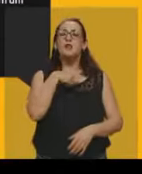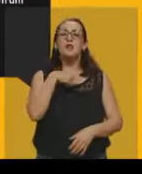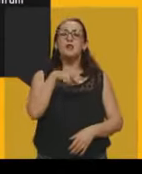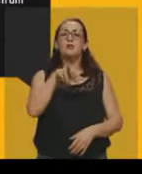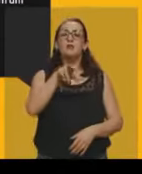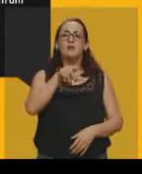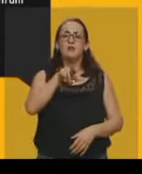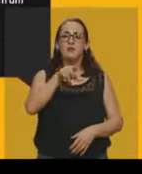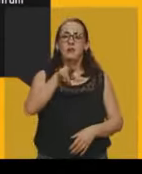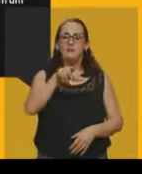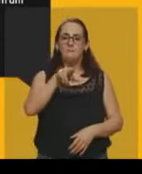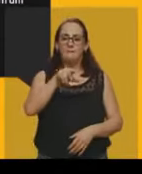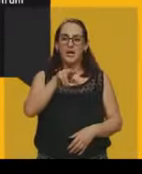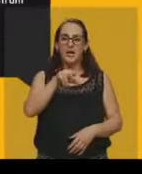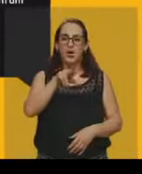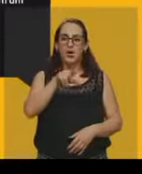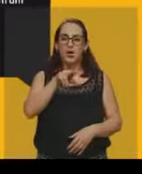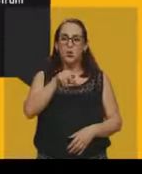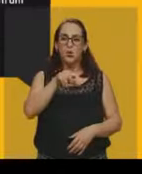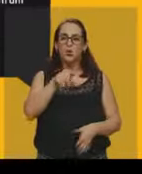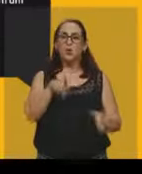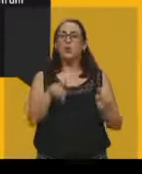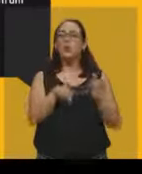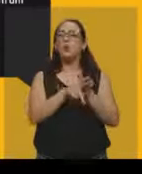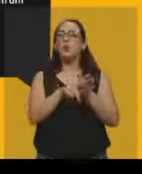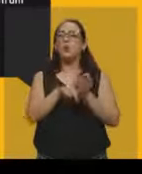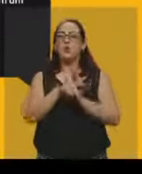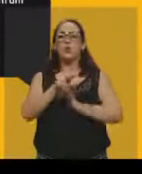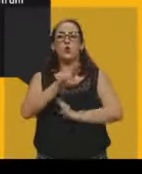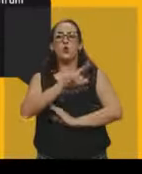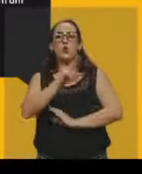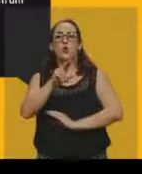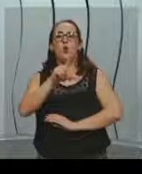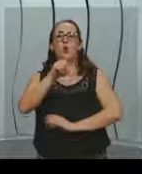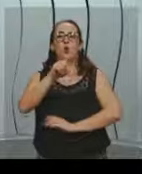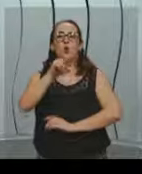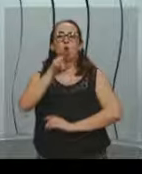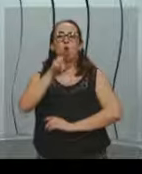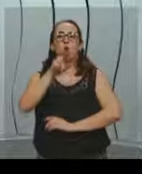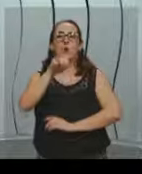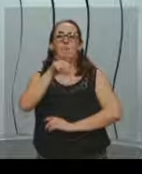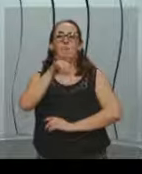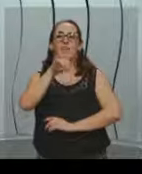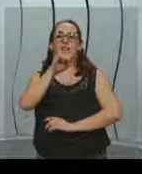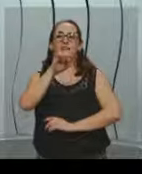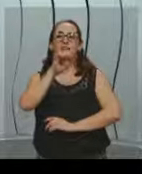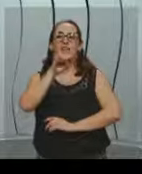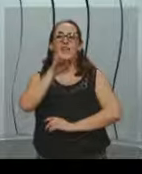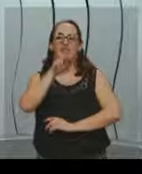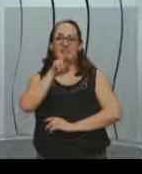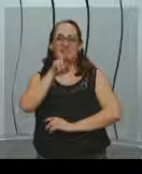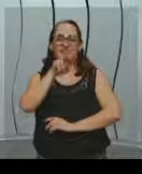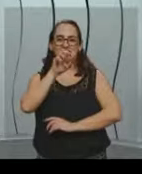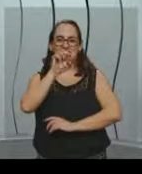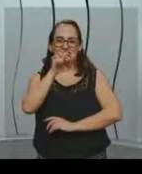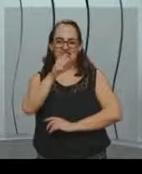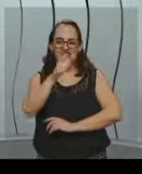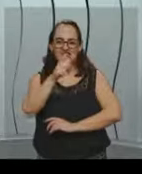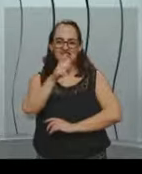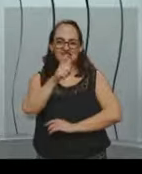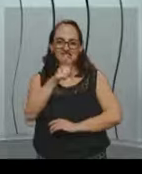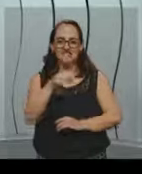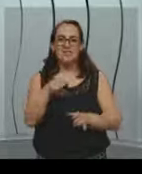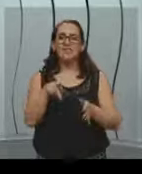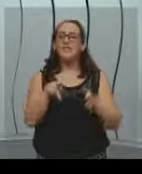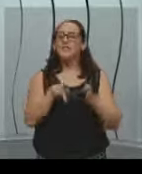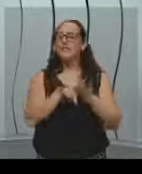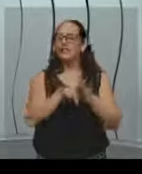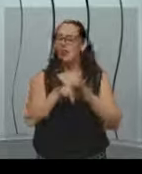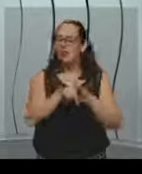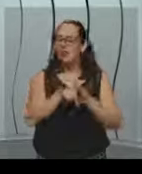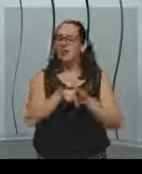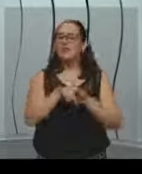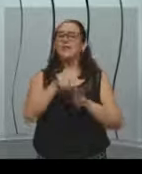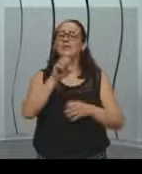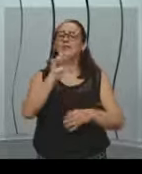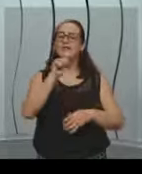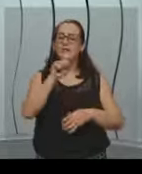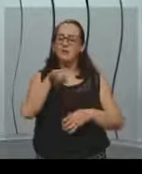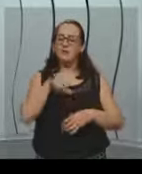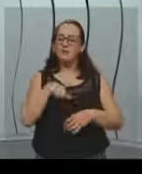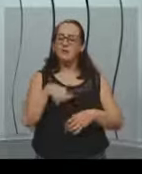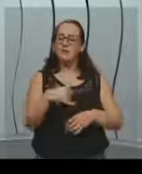Lumière. Lumière, esses irmãos Lumière, eles aperfeiçoaram câmeras, né?